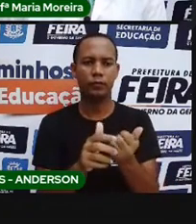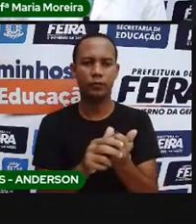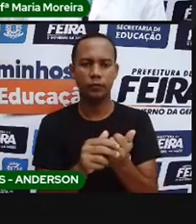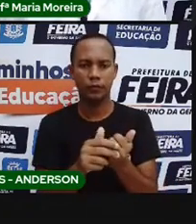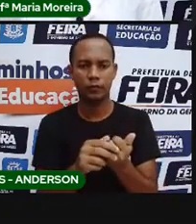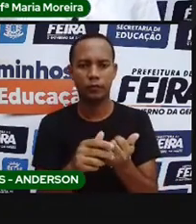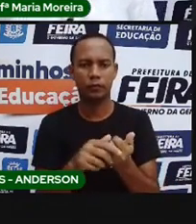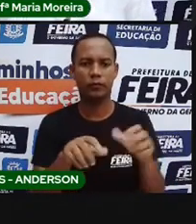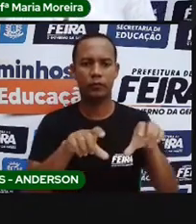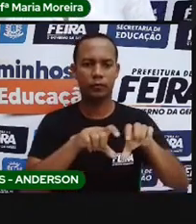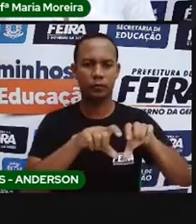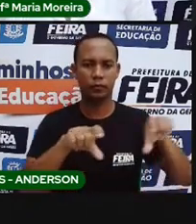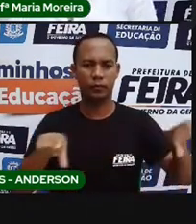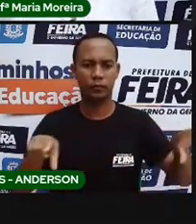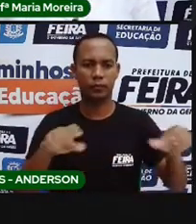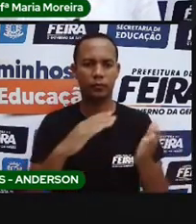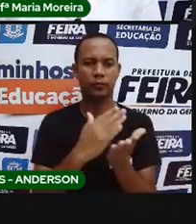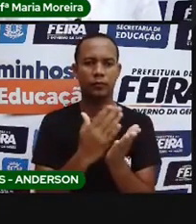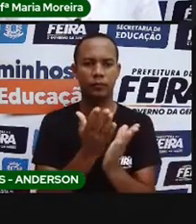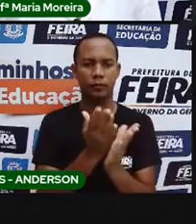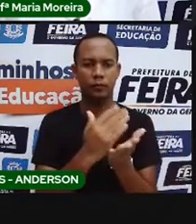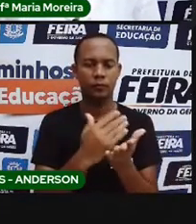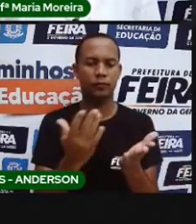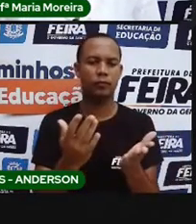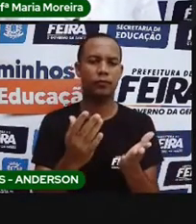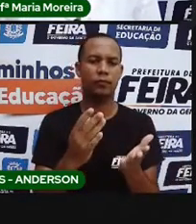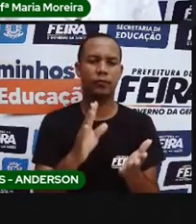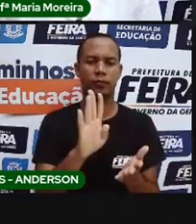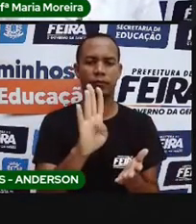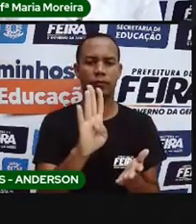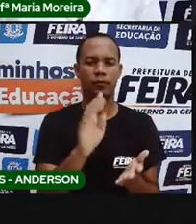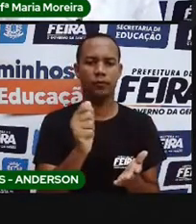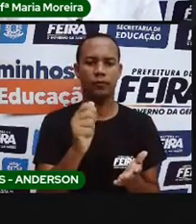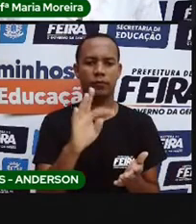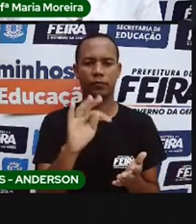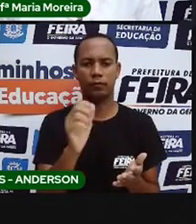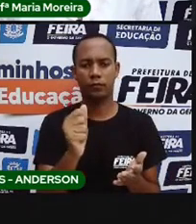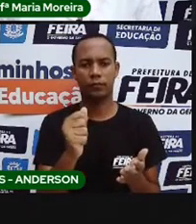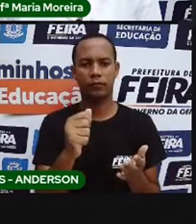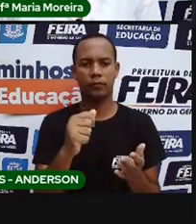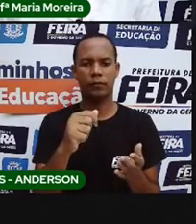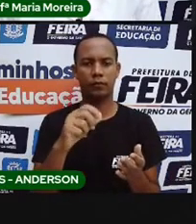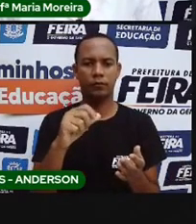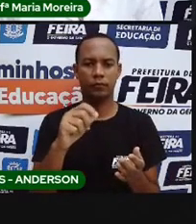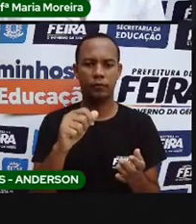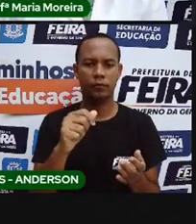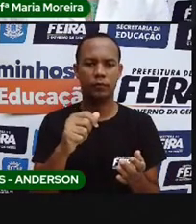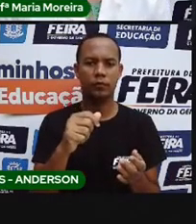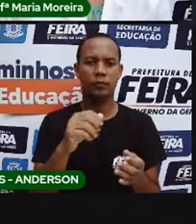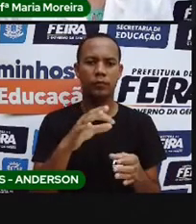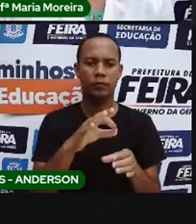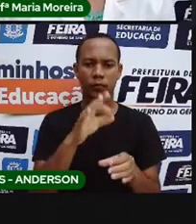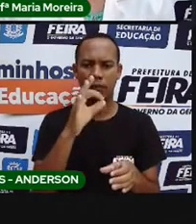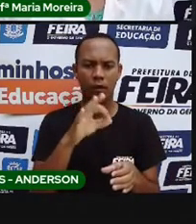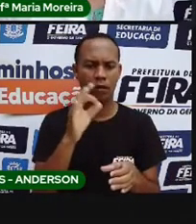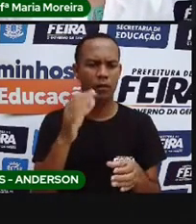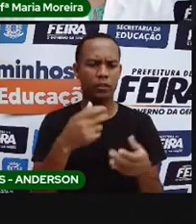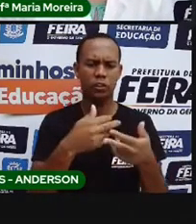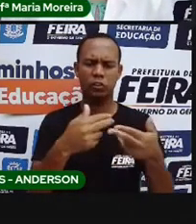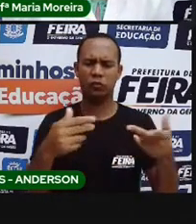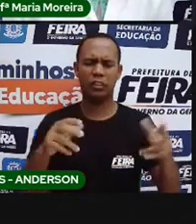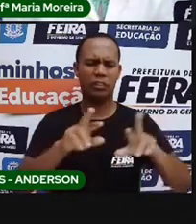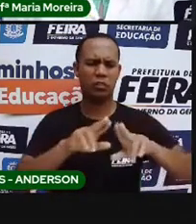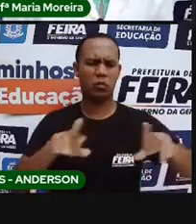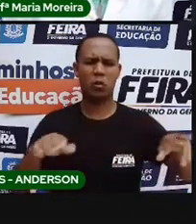Mandioca, batata doce, cará, milho, pimenta, cana de açúcar, algodão e